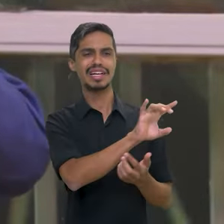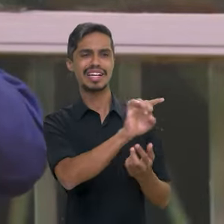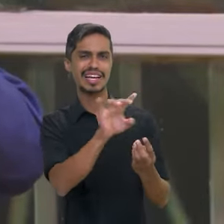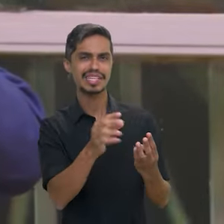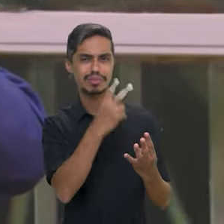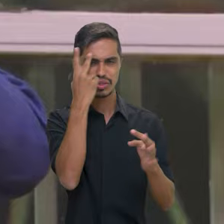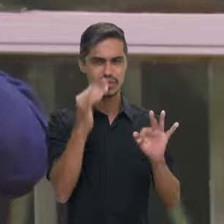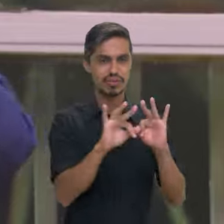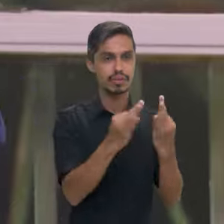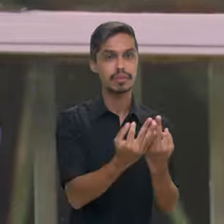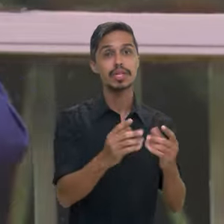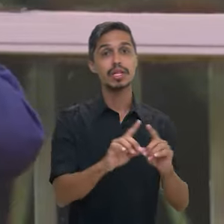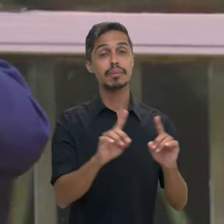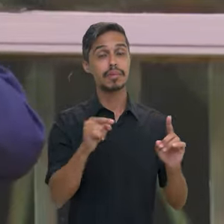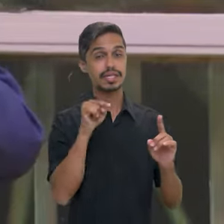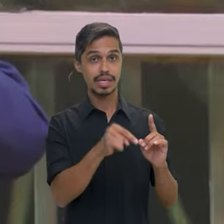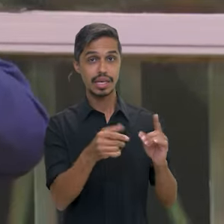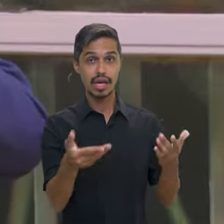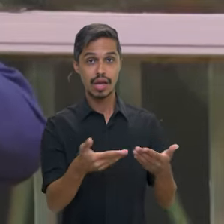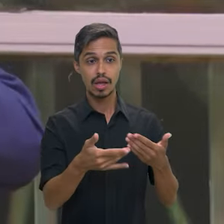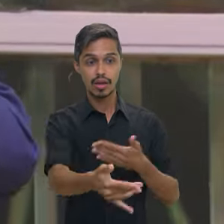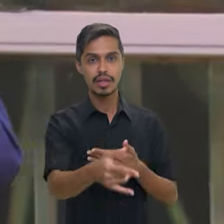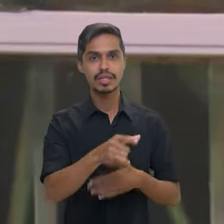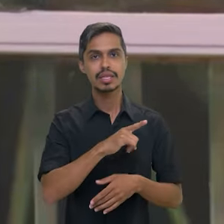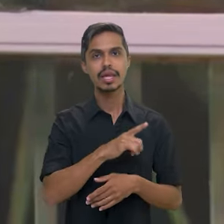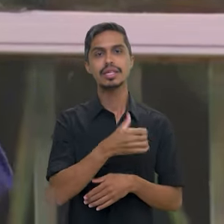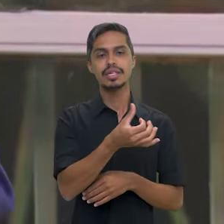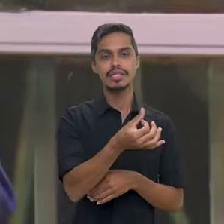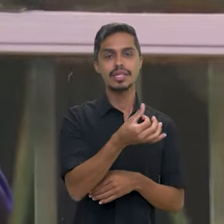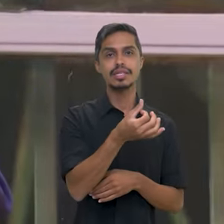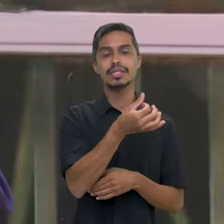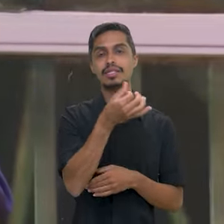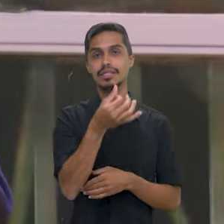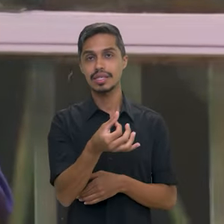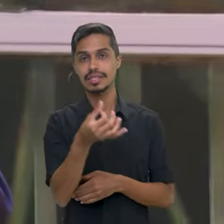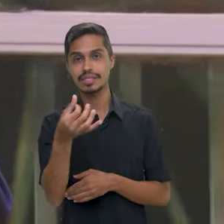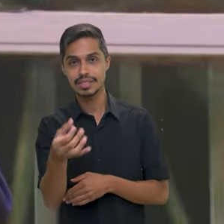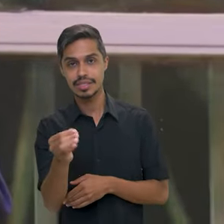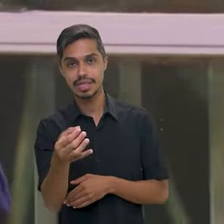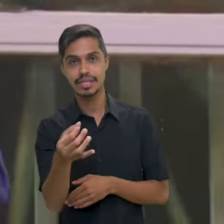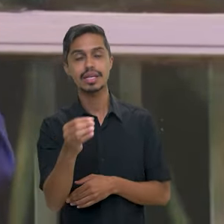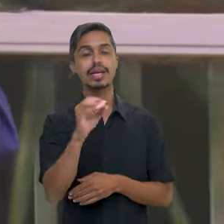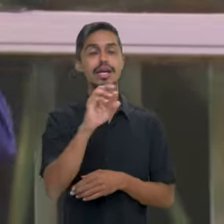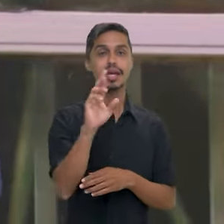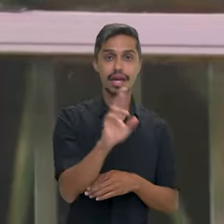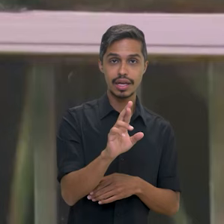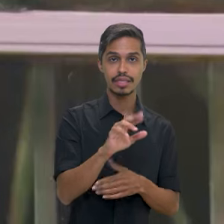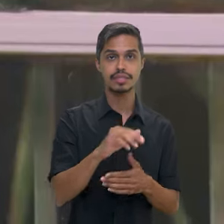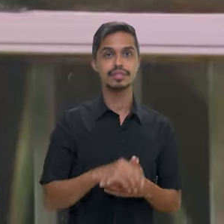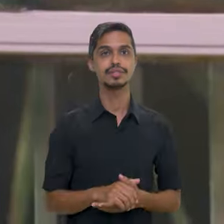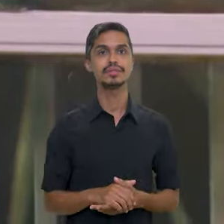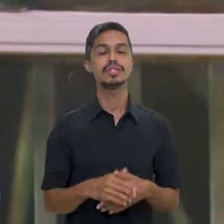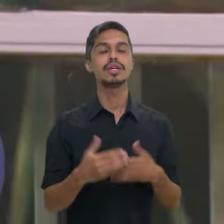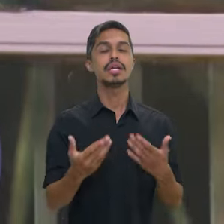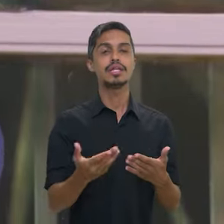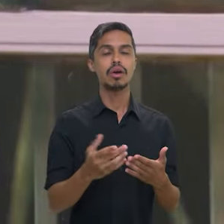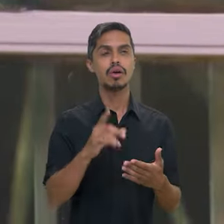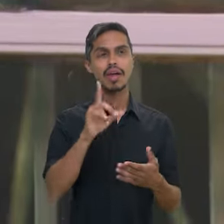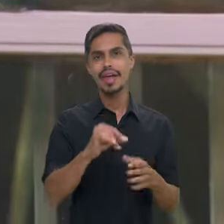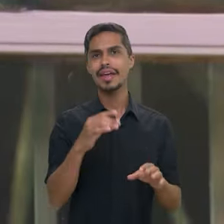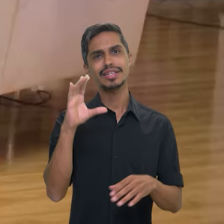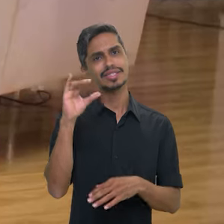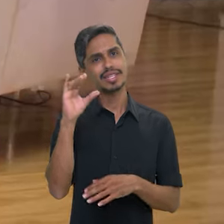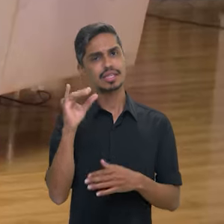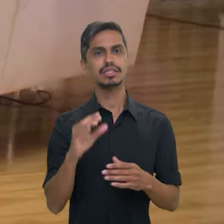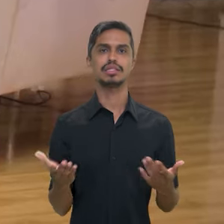agora tem um valor por pessoa da família acima de 660 reais. Então, é pura ciência, não é aqui